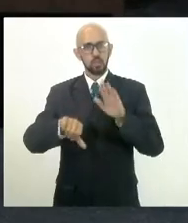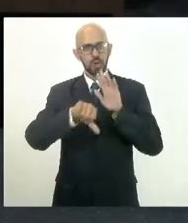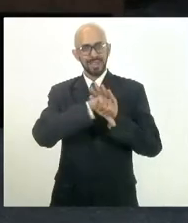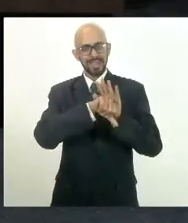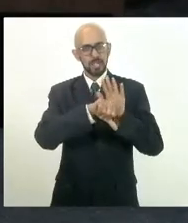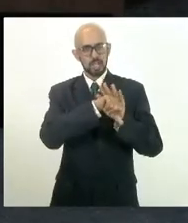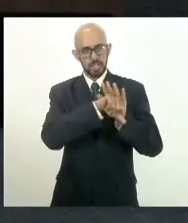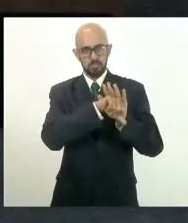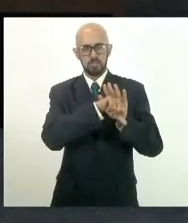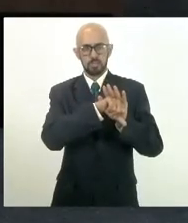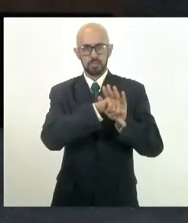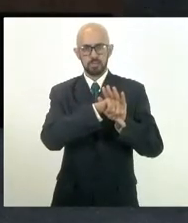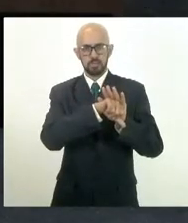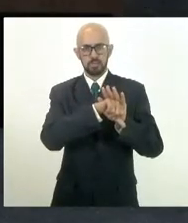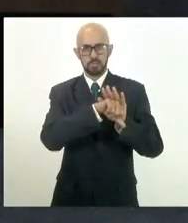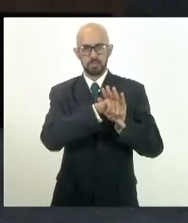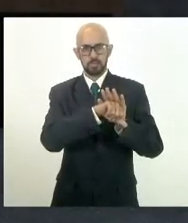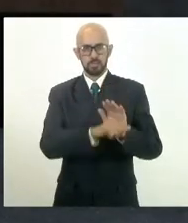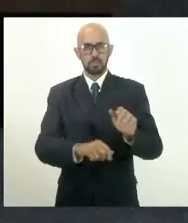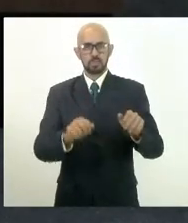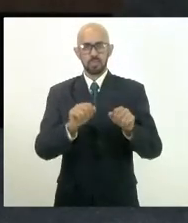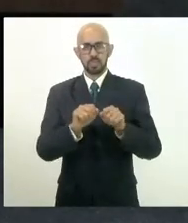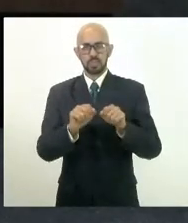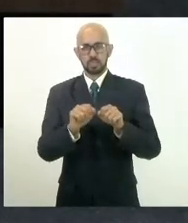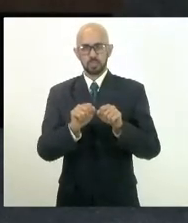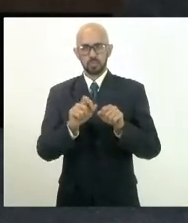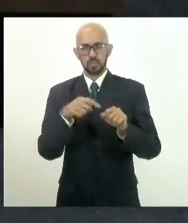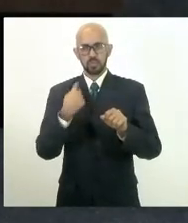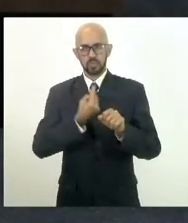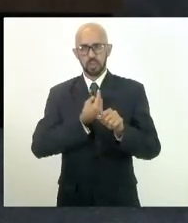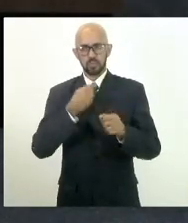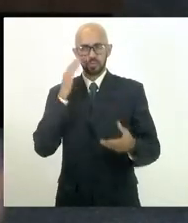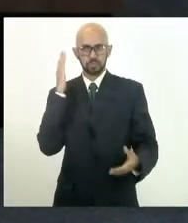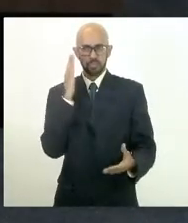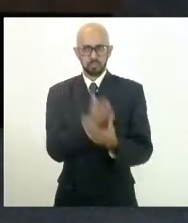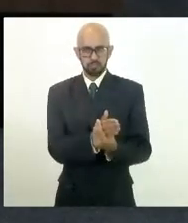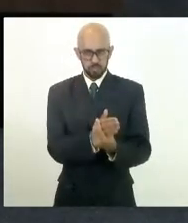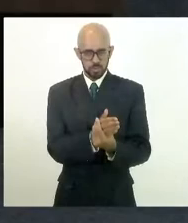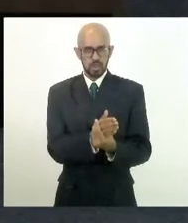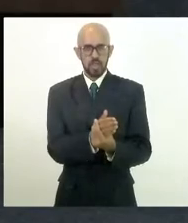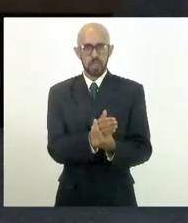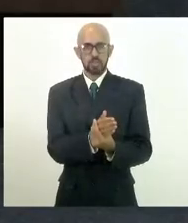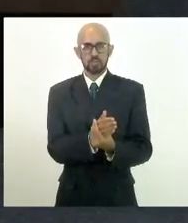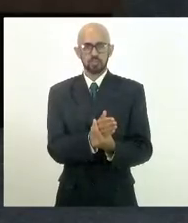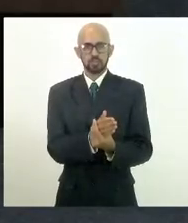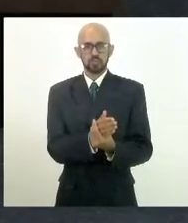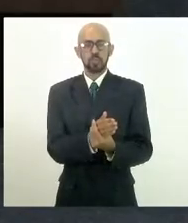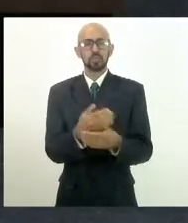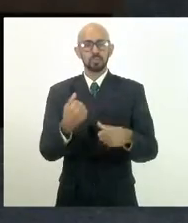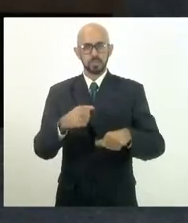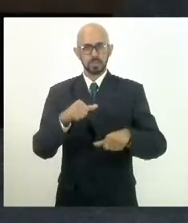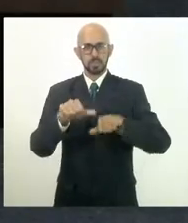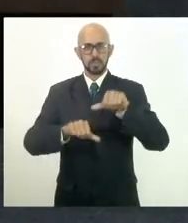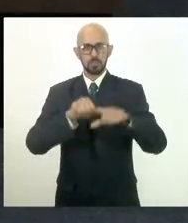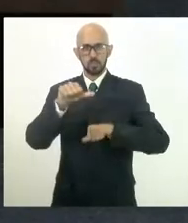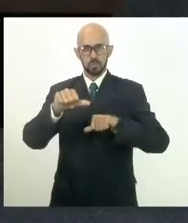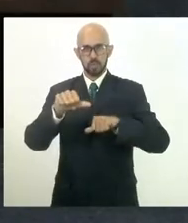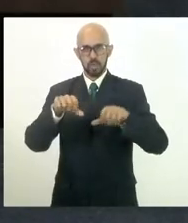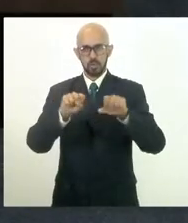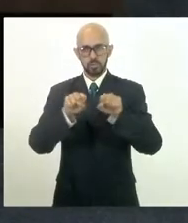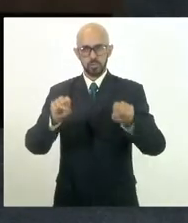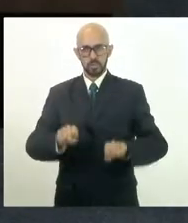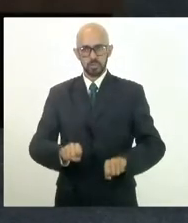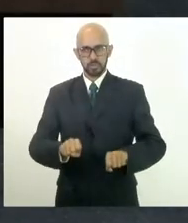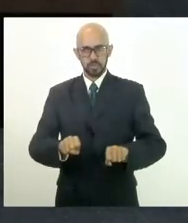criminosa, nós vamos entrar com ação na justiça e tem que mudar o sistema de